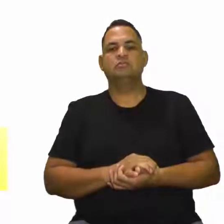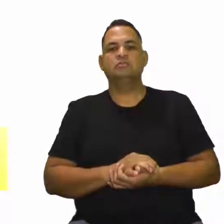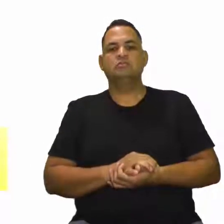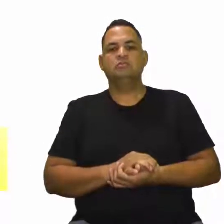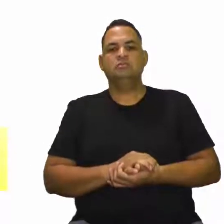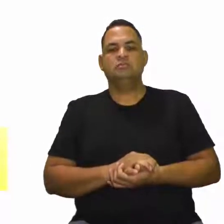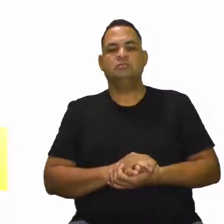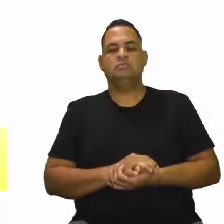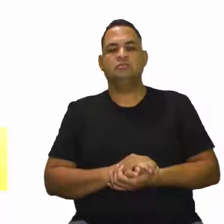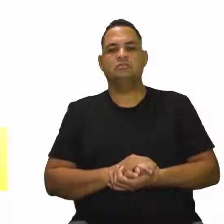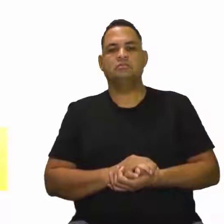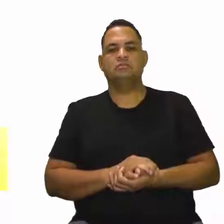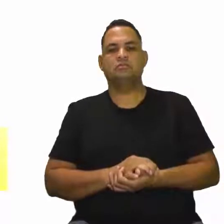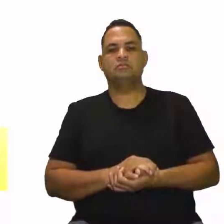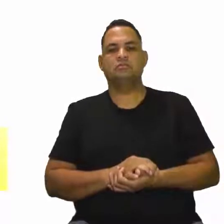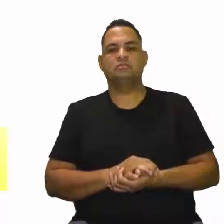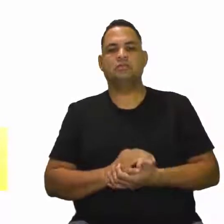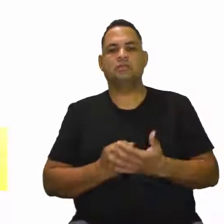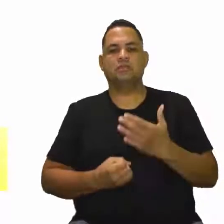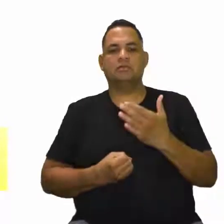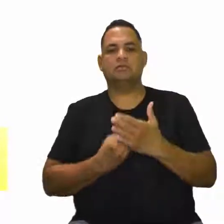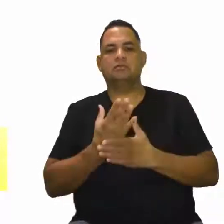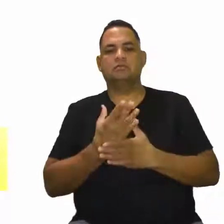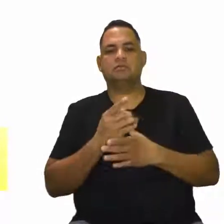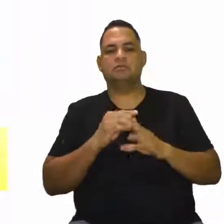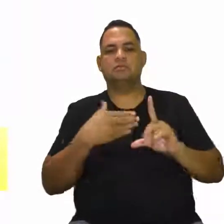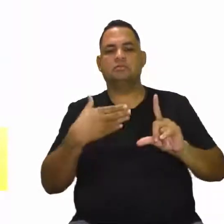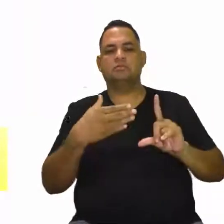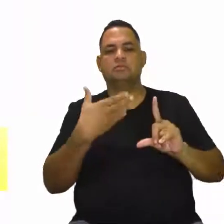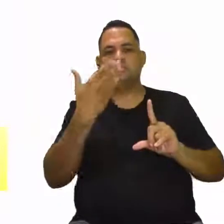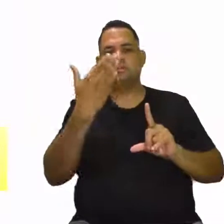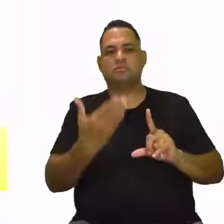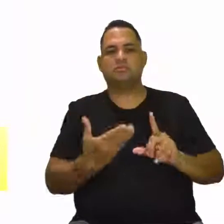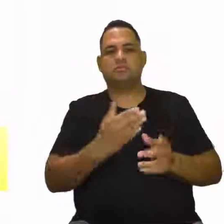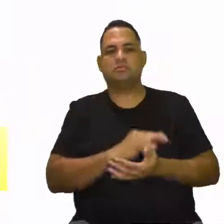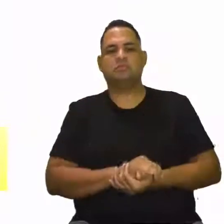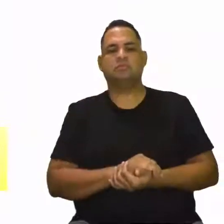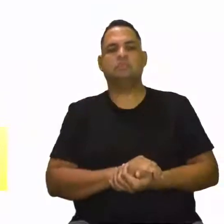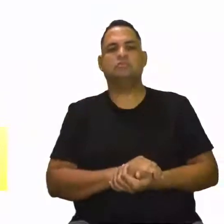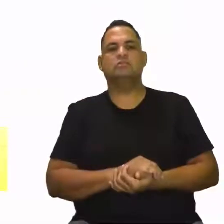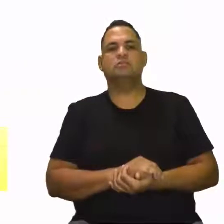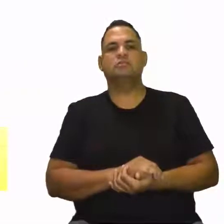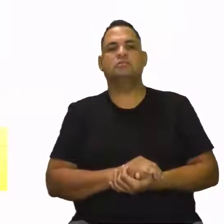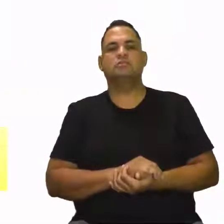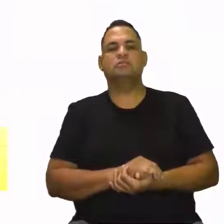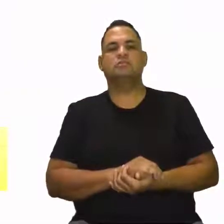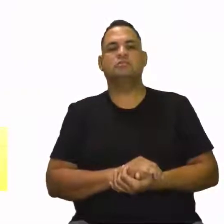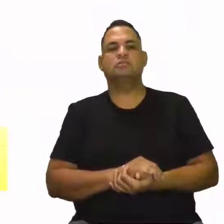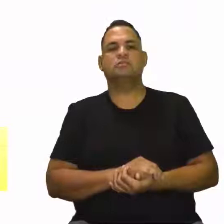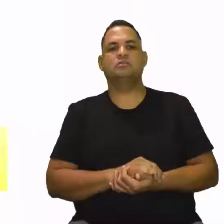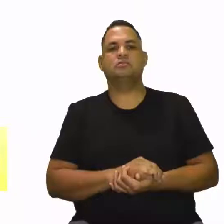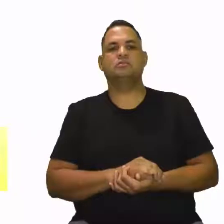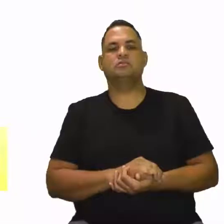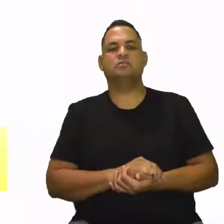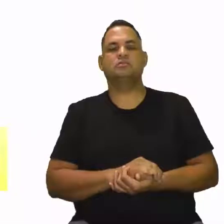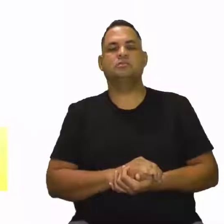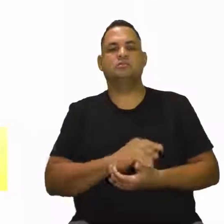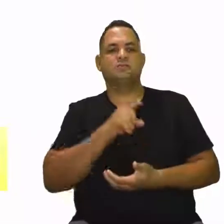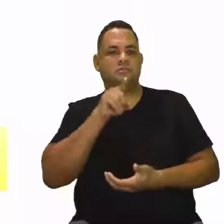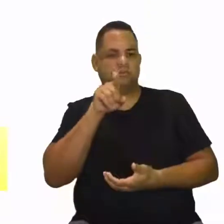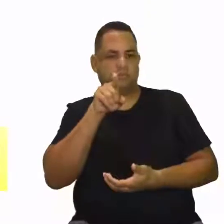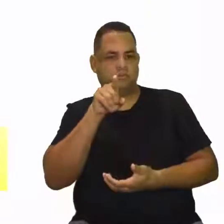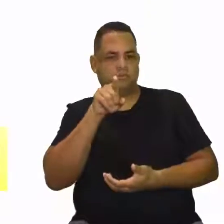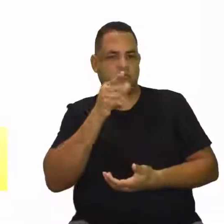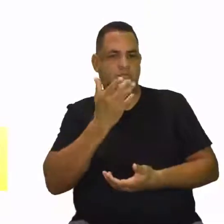dentro do gráfico. Quero aparecer junto com vocês aqui nesse gráfico. Olha só. Beleza. Então, você, com